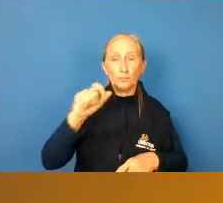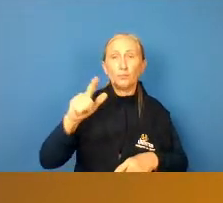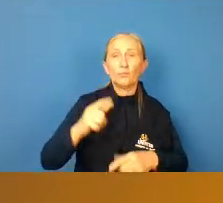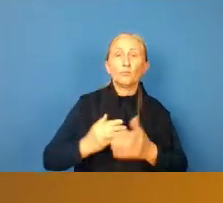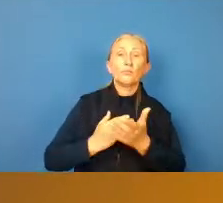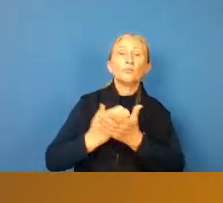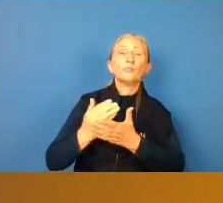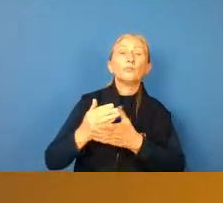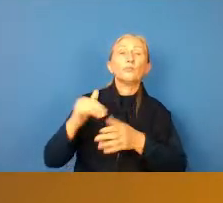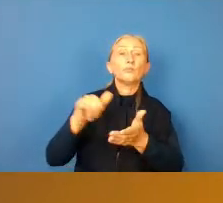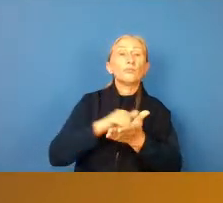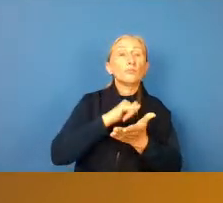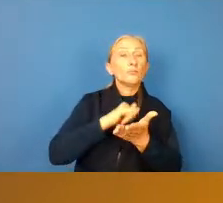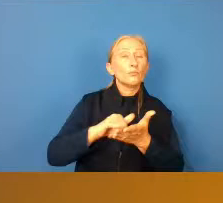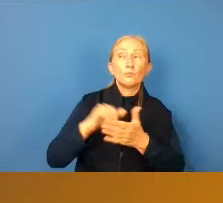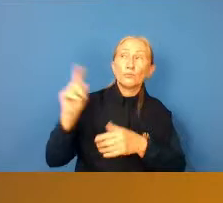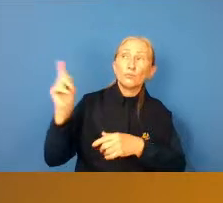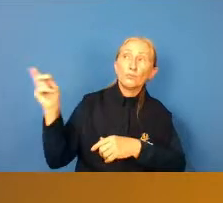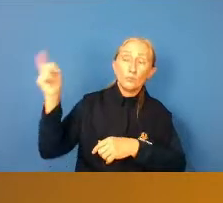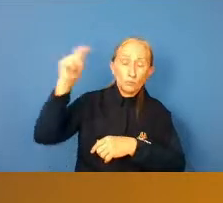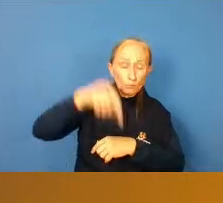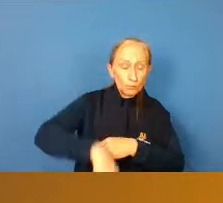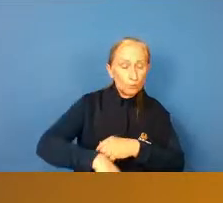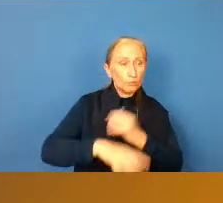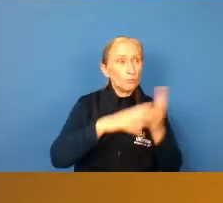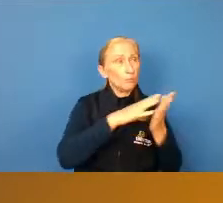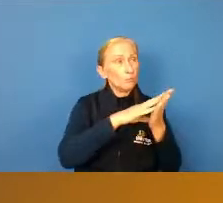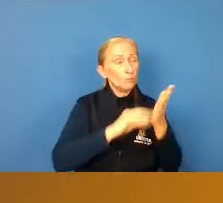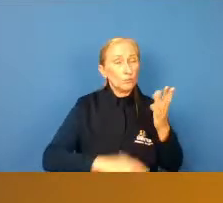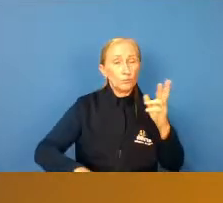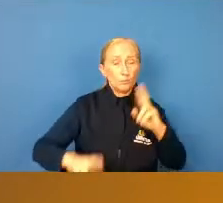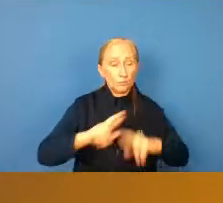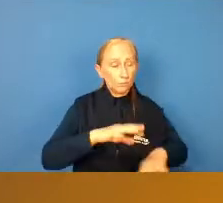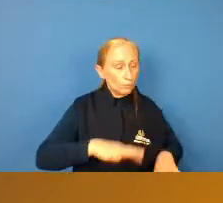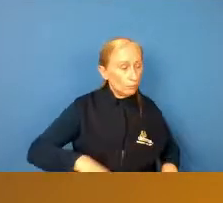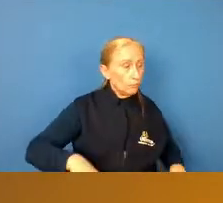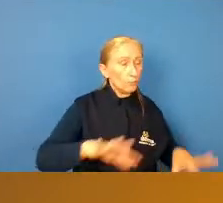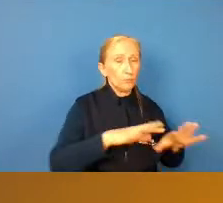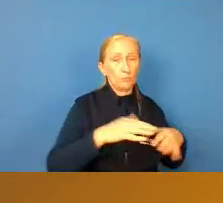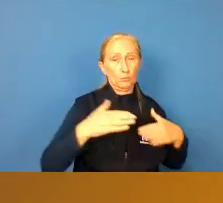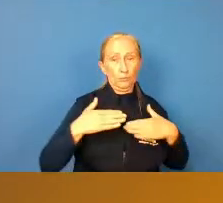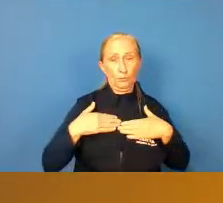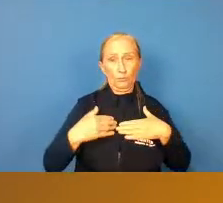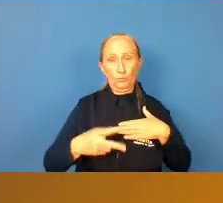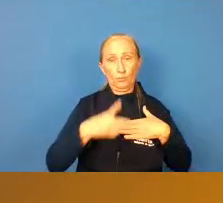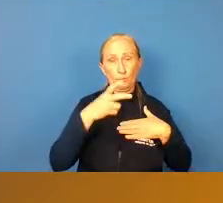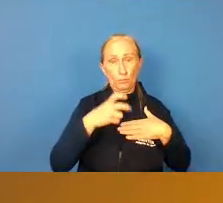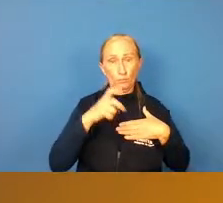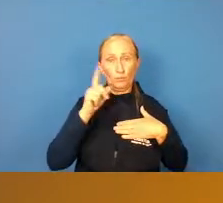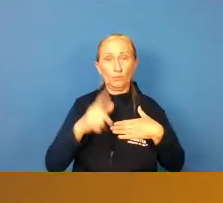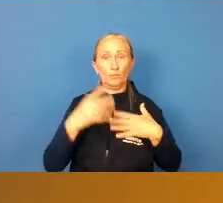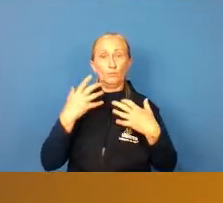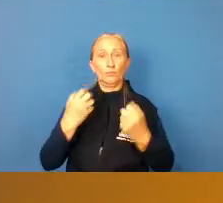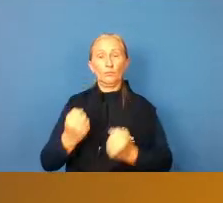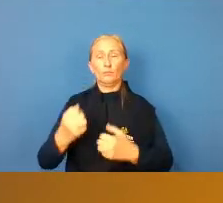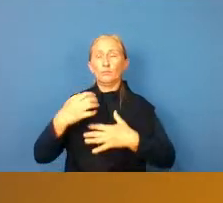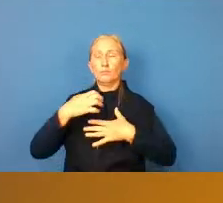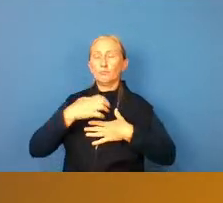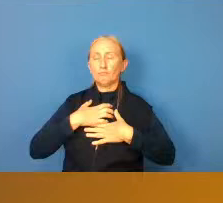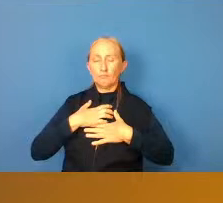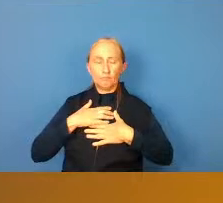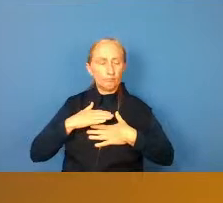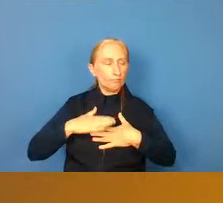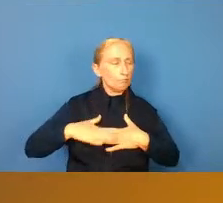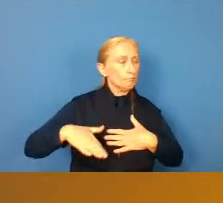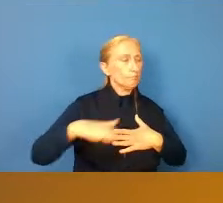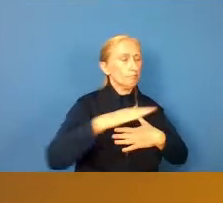e a gente percebe que essas pessoas ocupam mais esses espaços. eu percebo que elas se sentem mais acolhidas nesses espaços